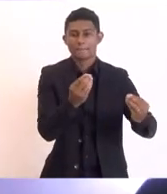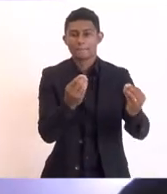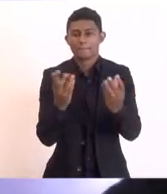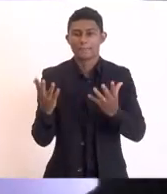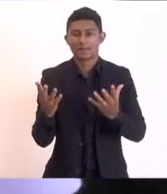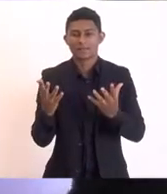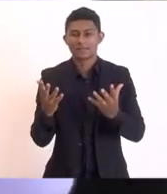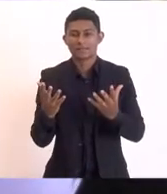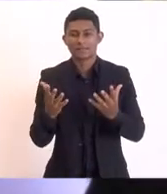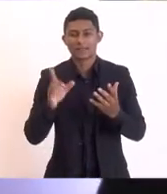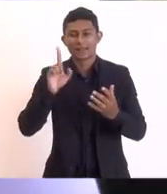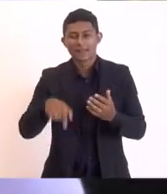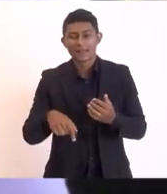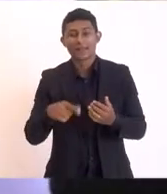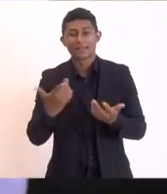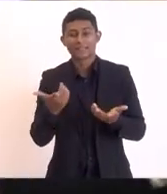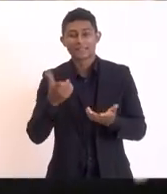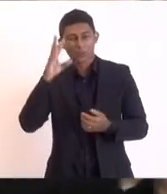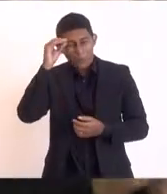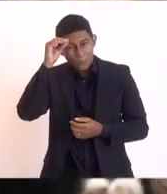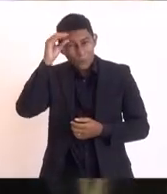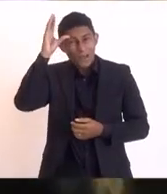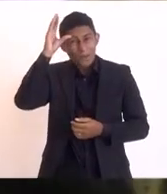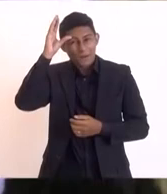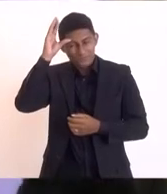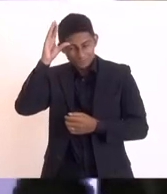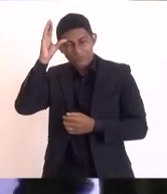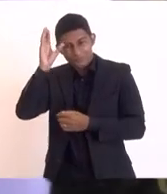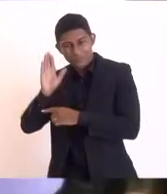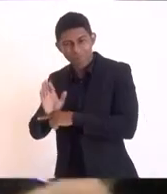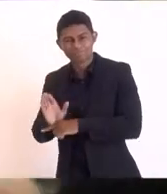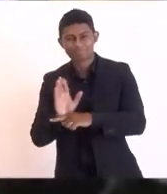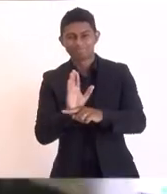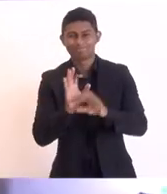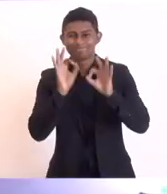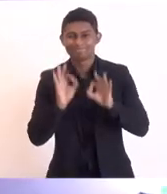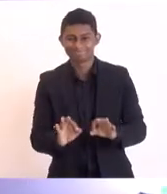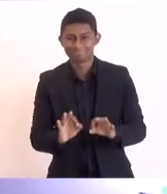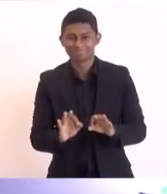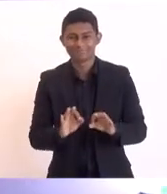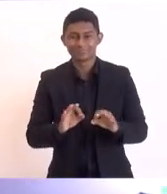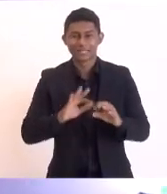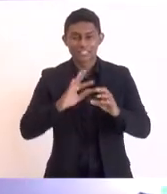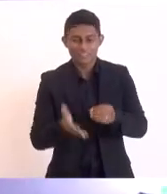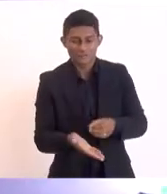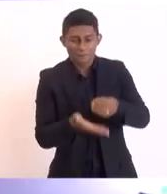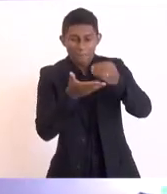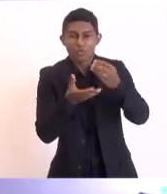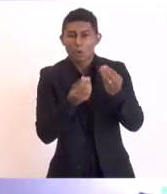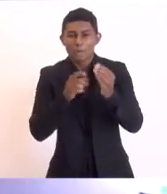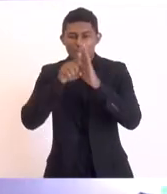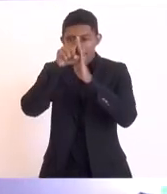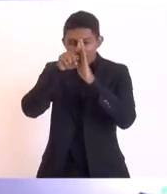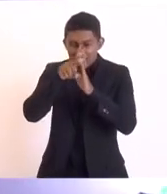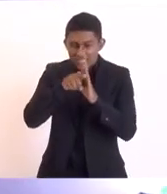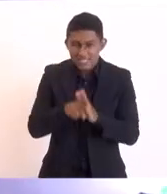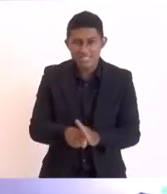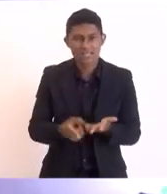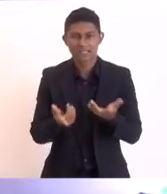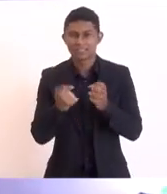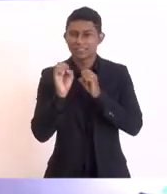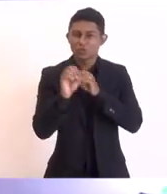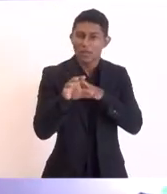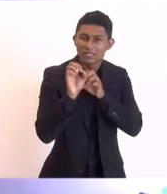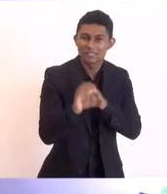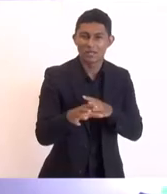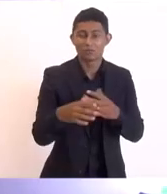oferecer o seu conhecimento oferecer todas as possibilidades de desenvolvimento a partir da pesquisa educação a partir de